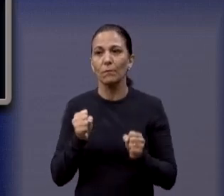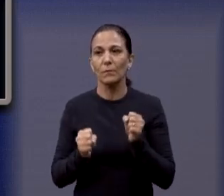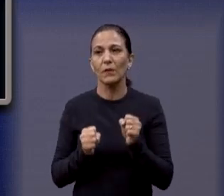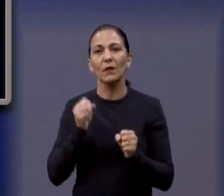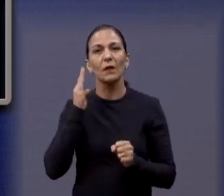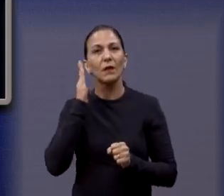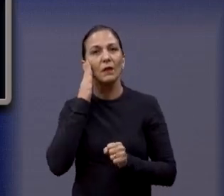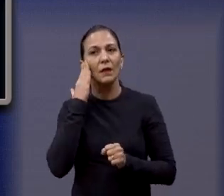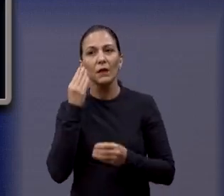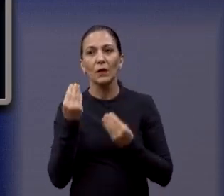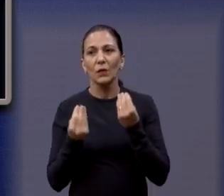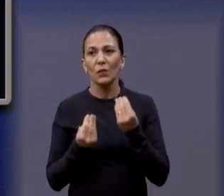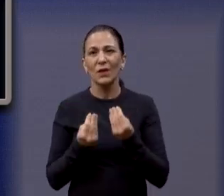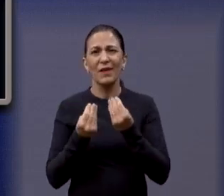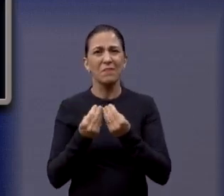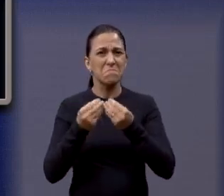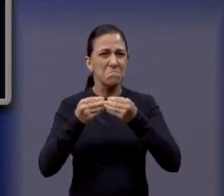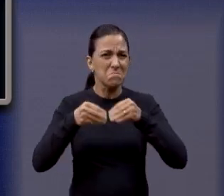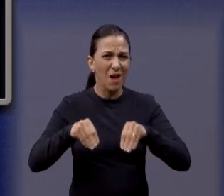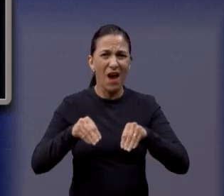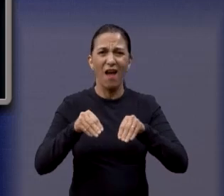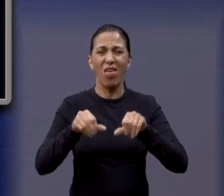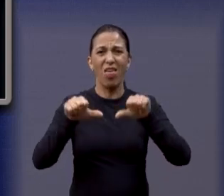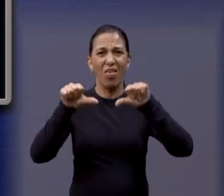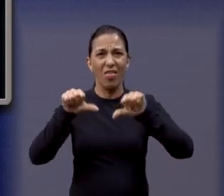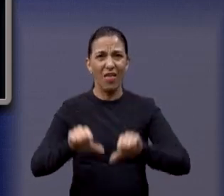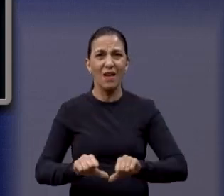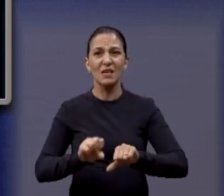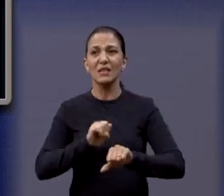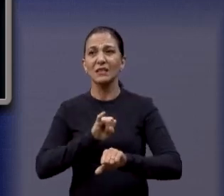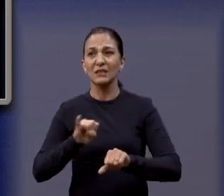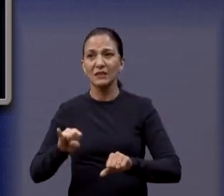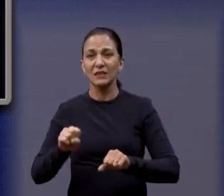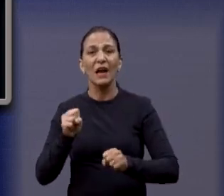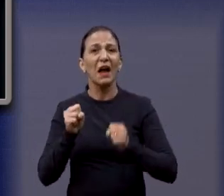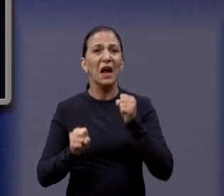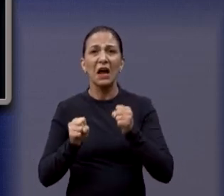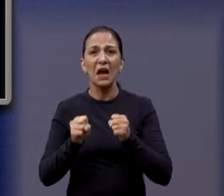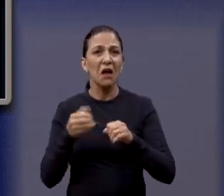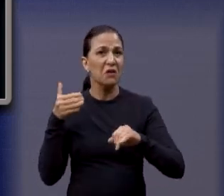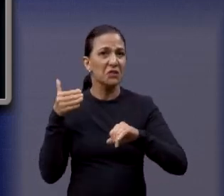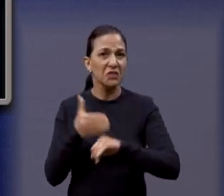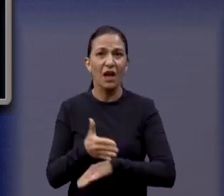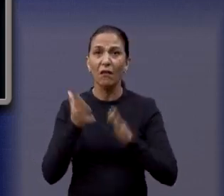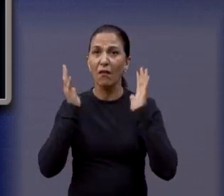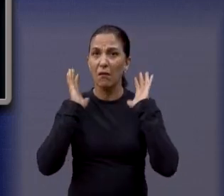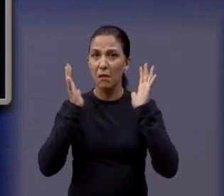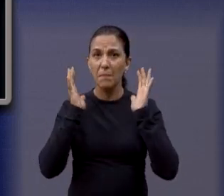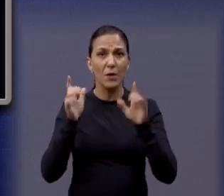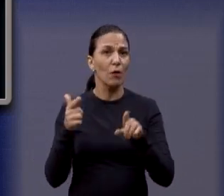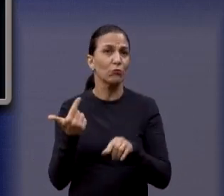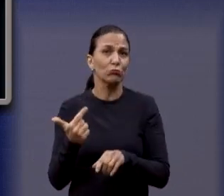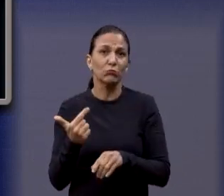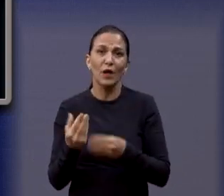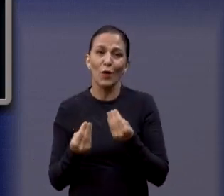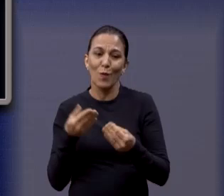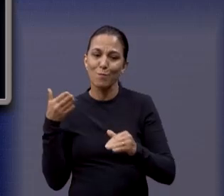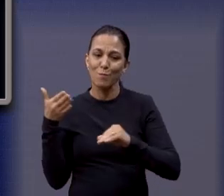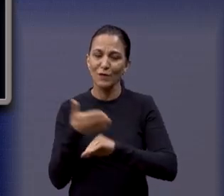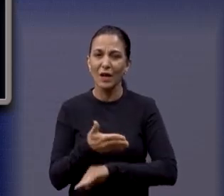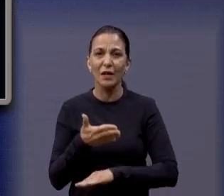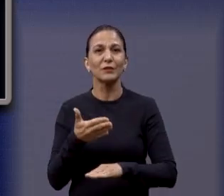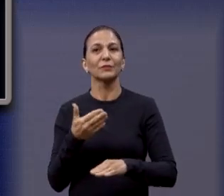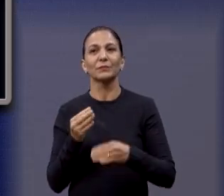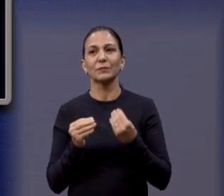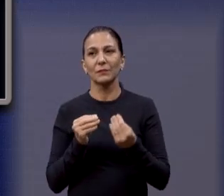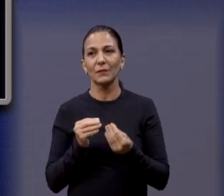entender por que está tão precário esse local se não passa carro, se não passa caminhão. E a solução qual vai ser? A Prefeitura